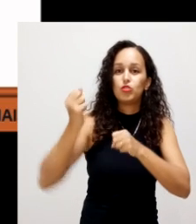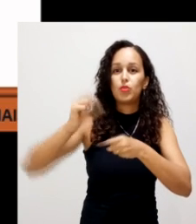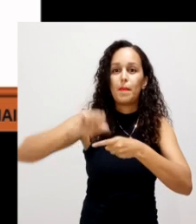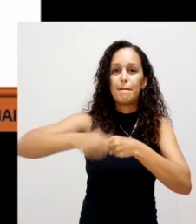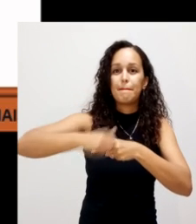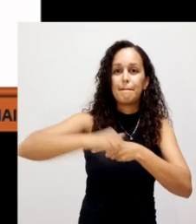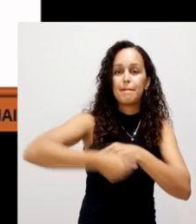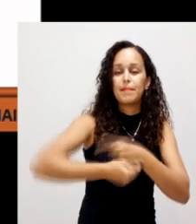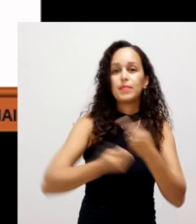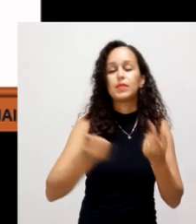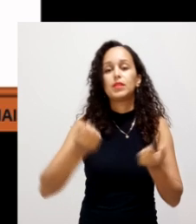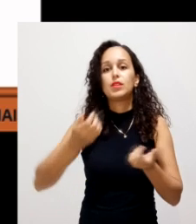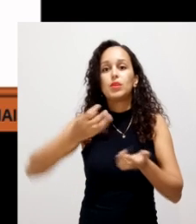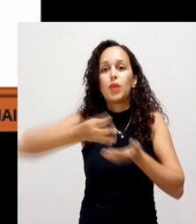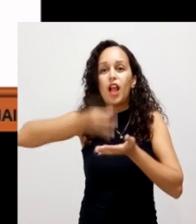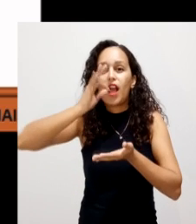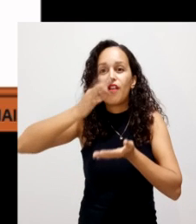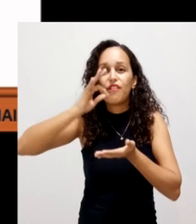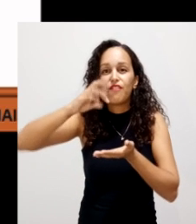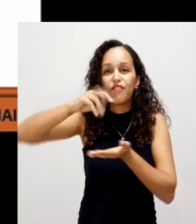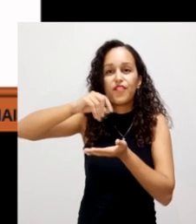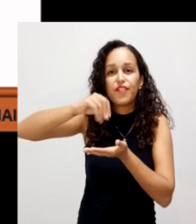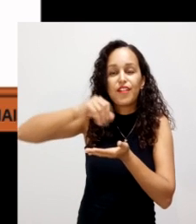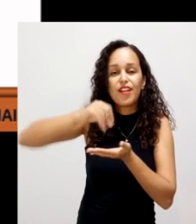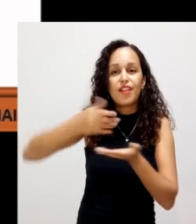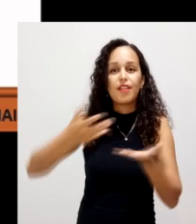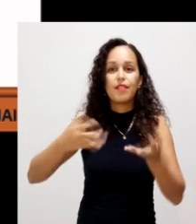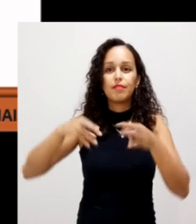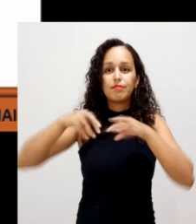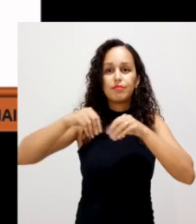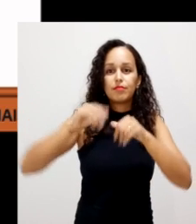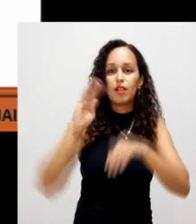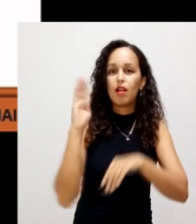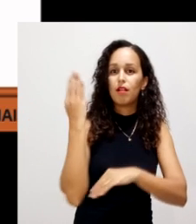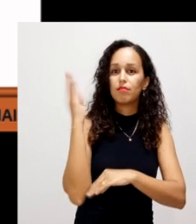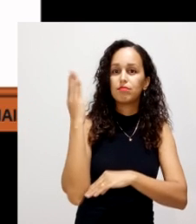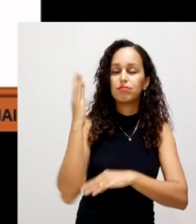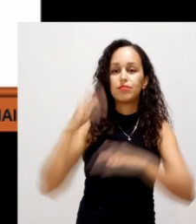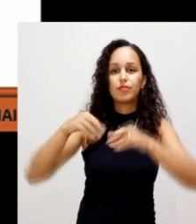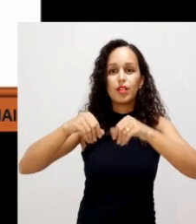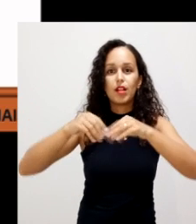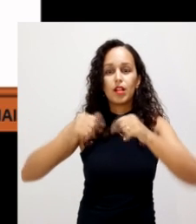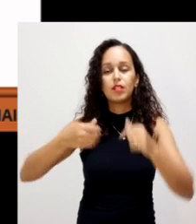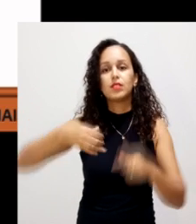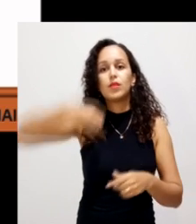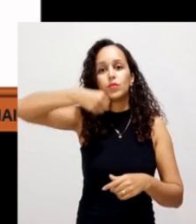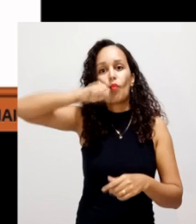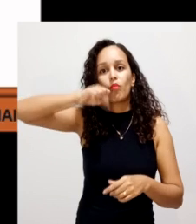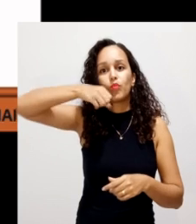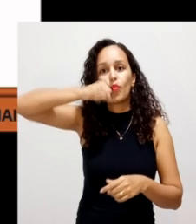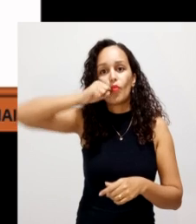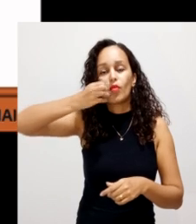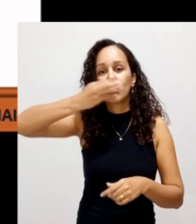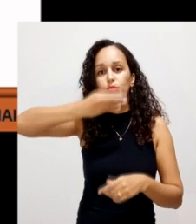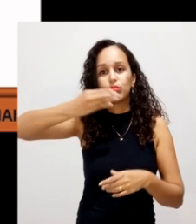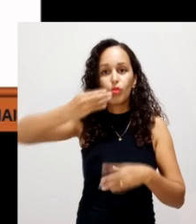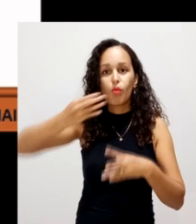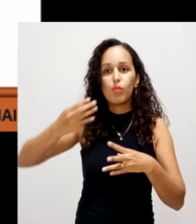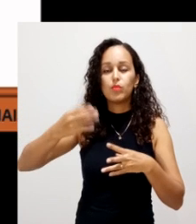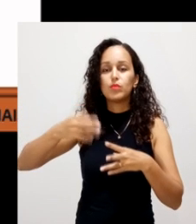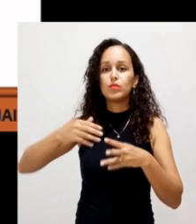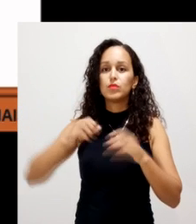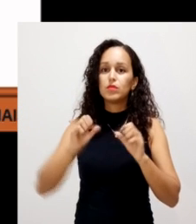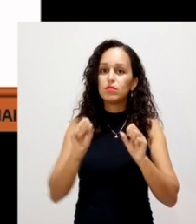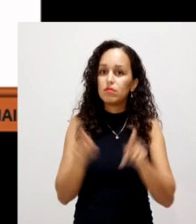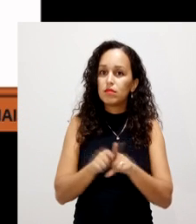milho, de arroz, de café, o bagaço de cana, serragem, resíduos de poda. Podem ser utilizados como fonte de carbono.